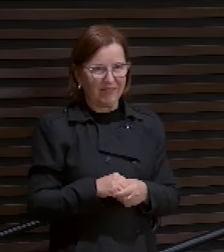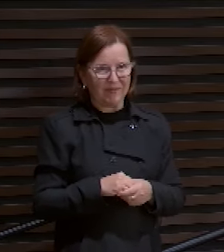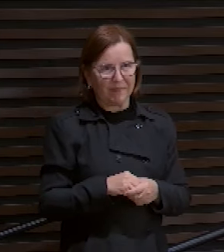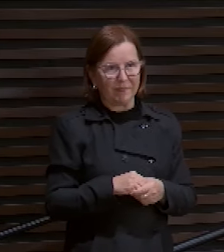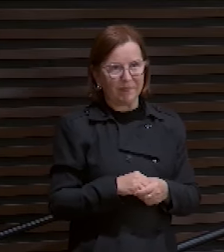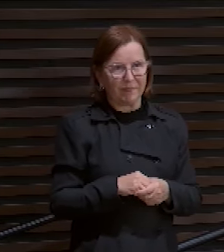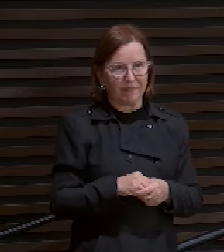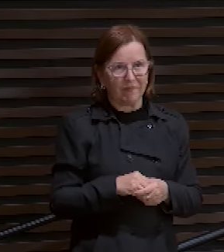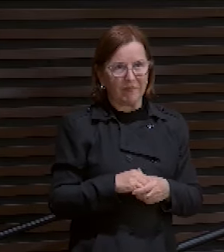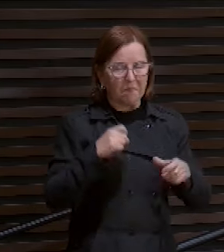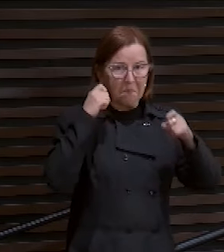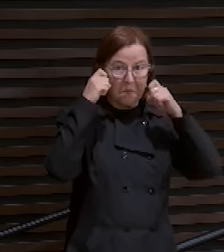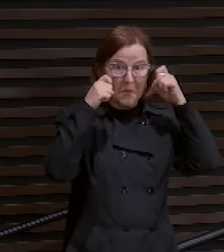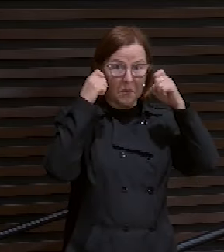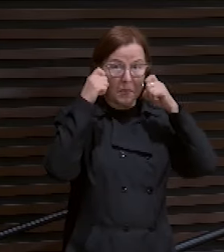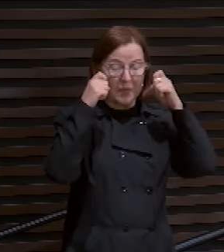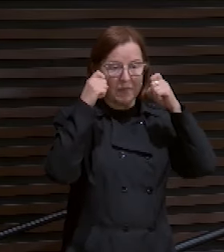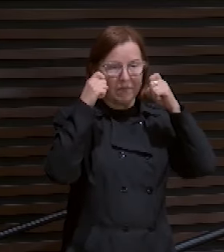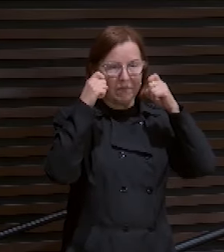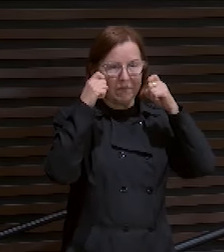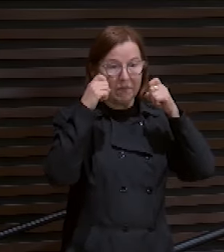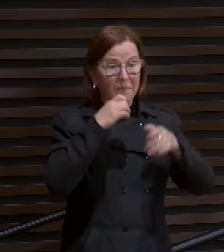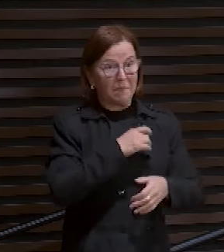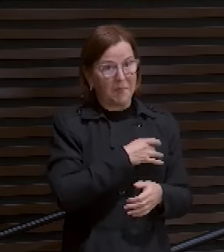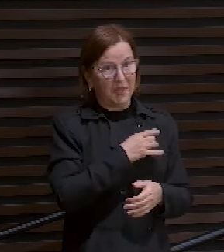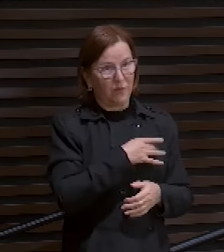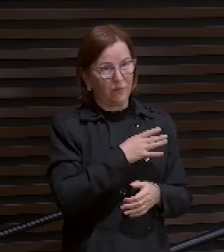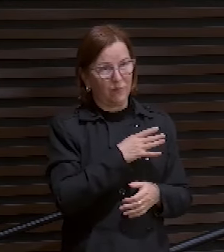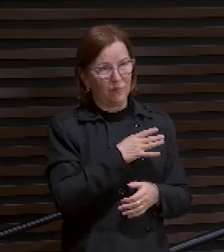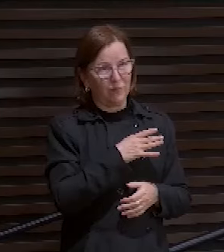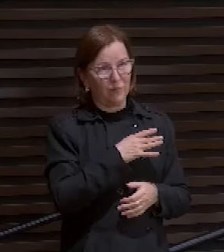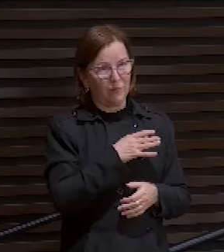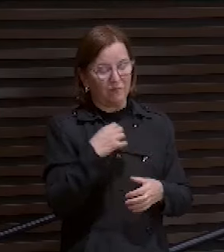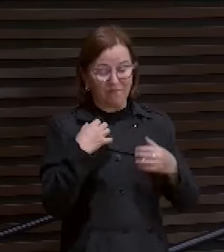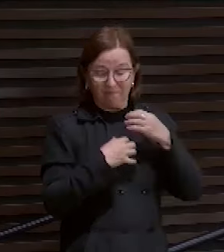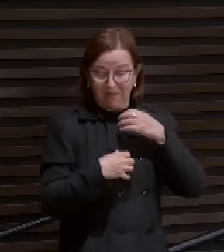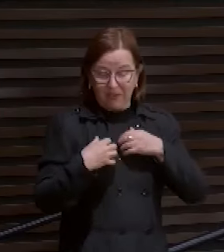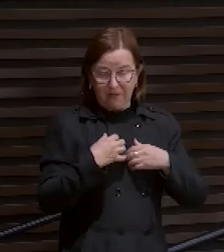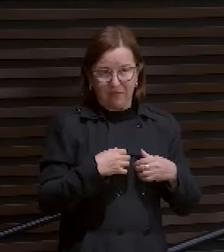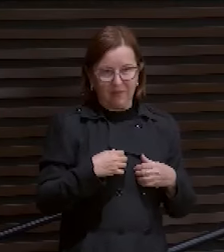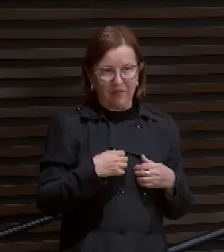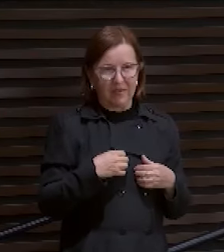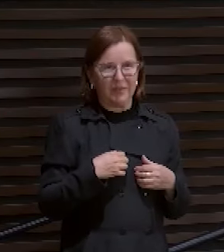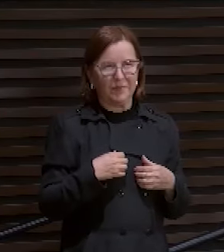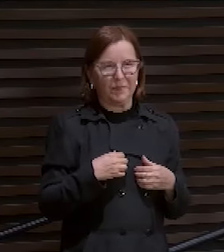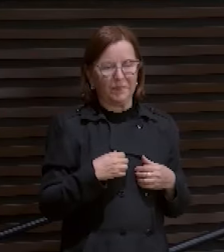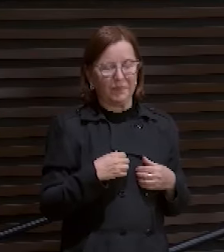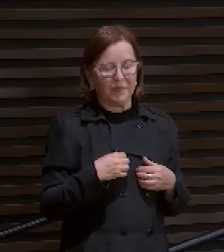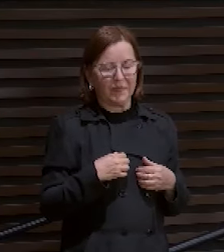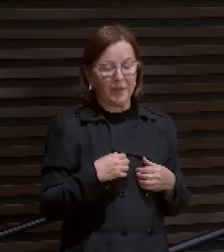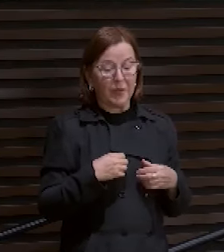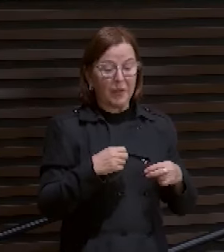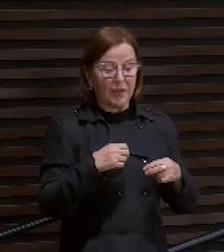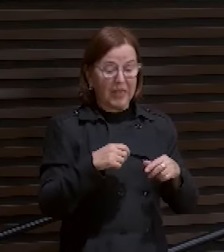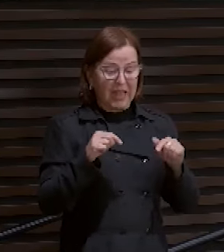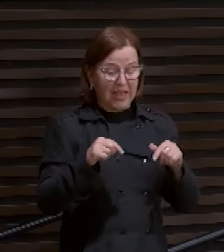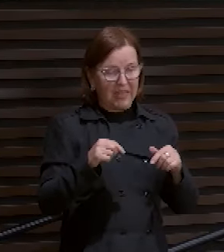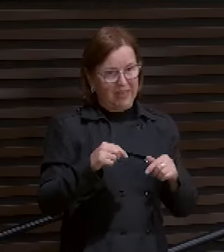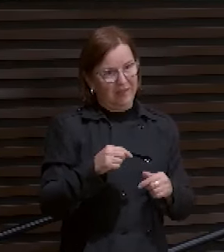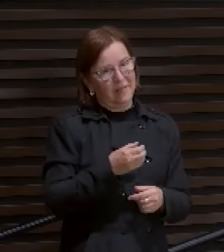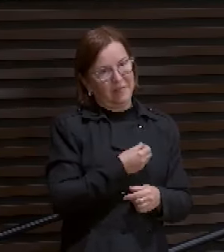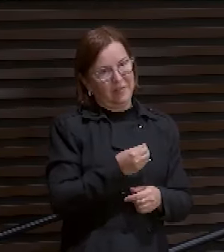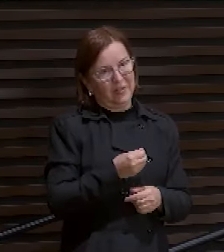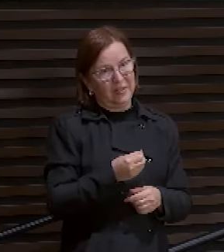preocupação, medo, aflições e angústias dessa vida. Se você não souber tratar